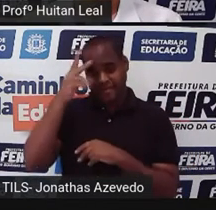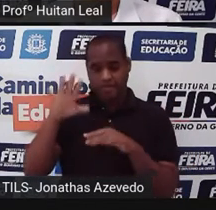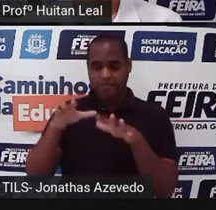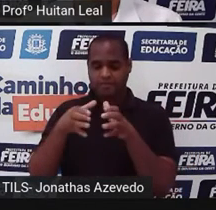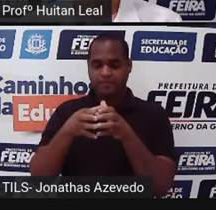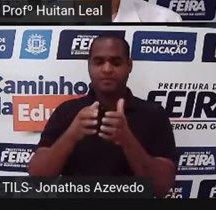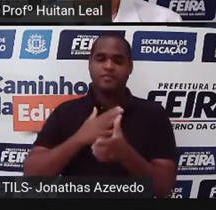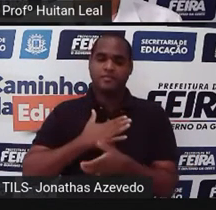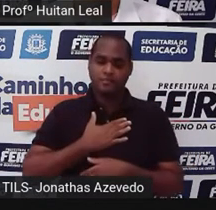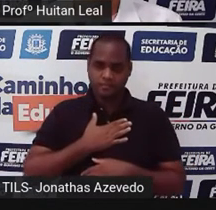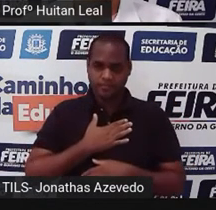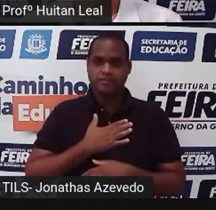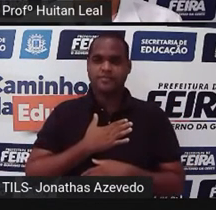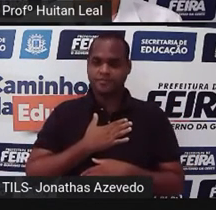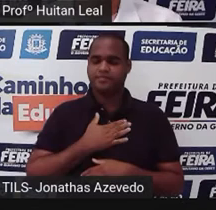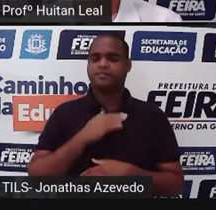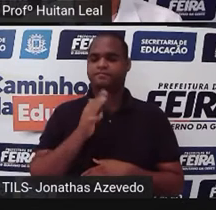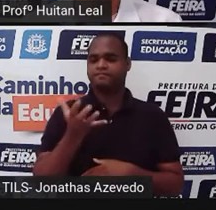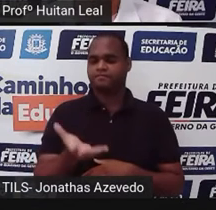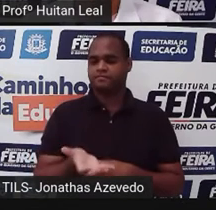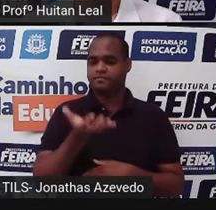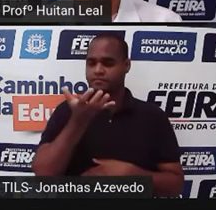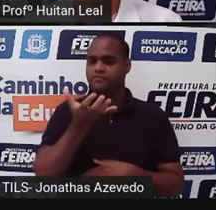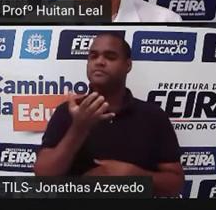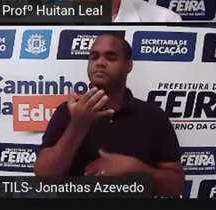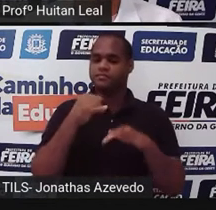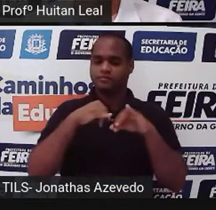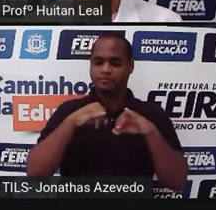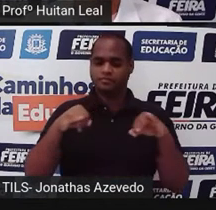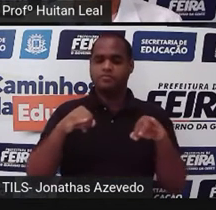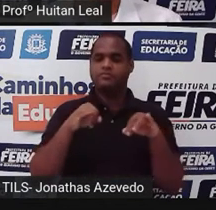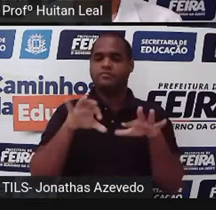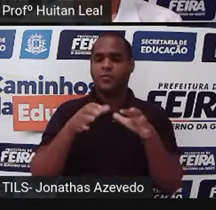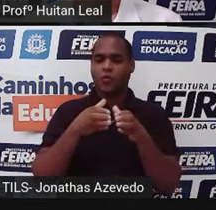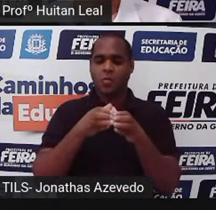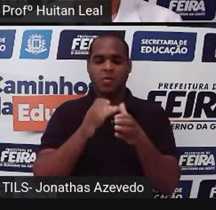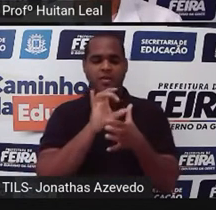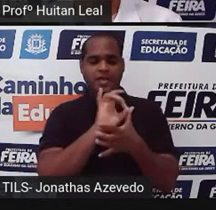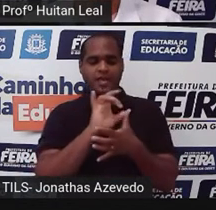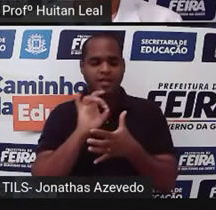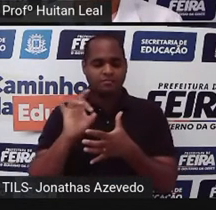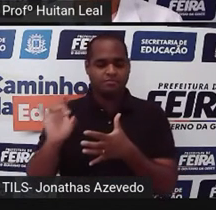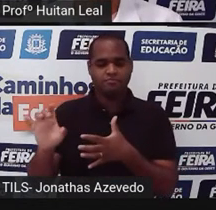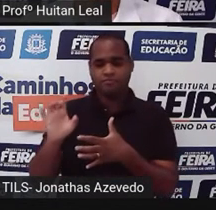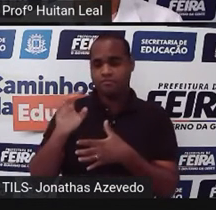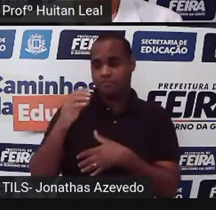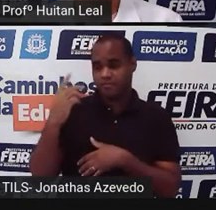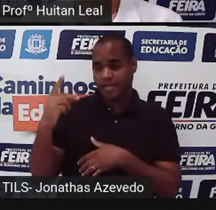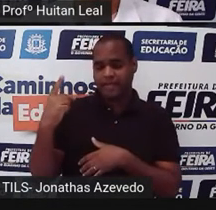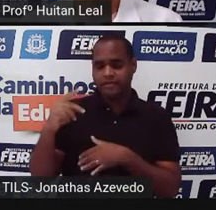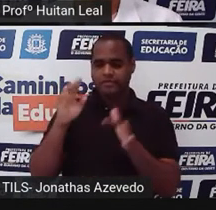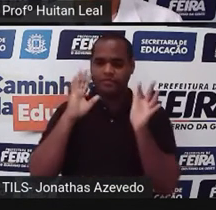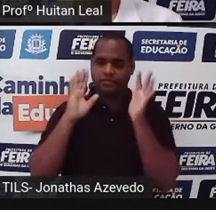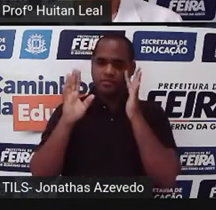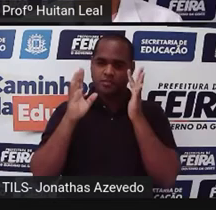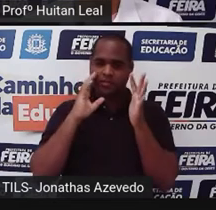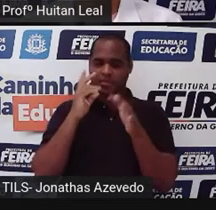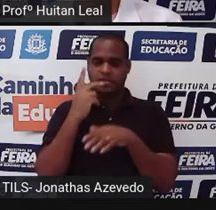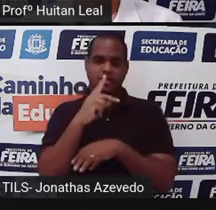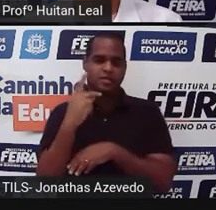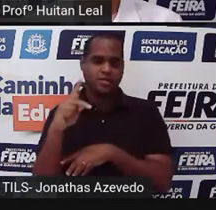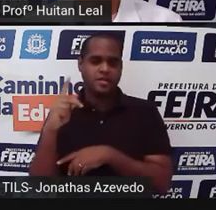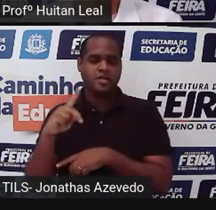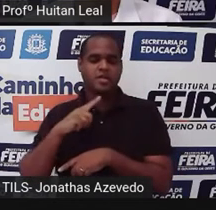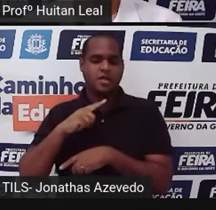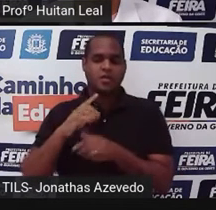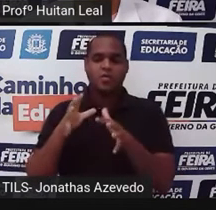Então, eis aí o que se fala em relevância da notícia. Cada grupo se interessa pelo estilo de notícia,